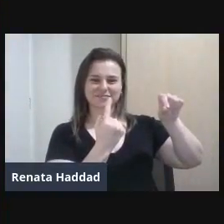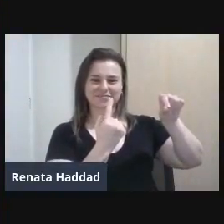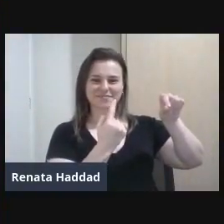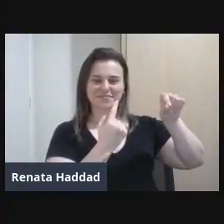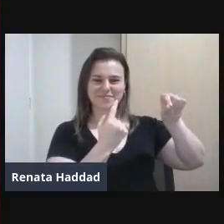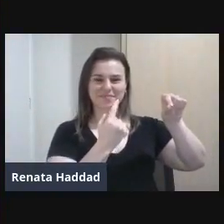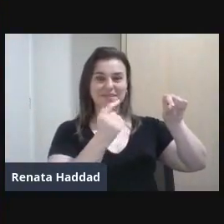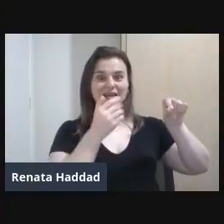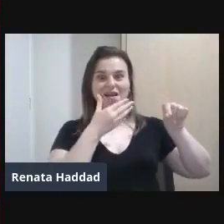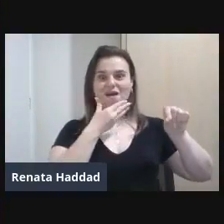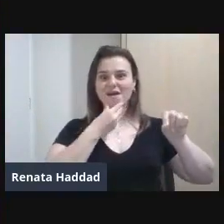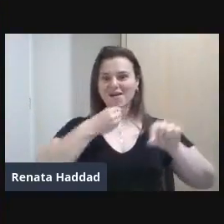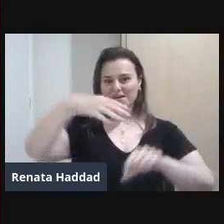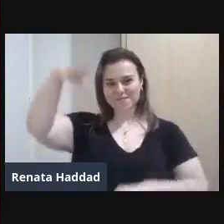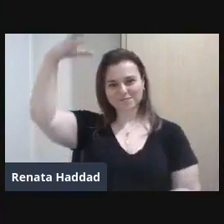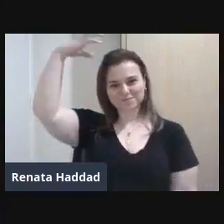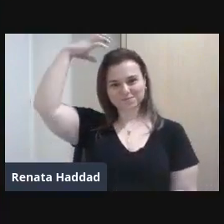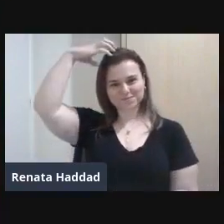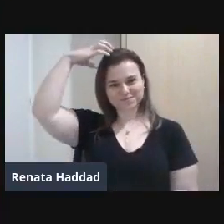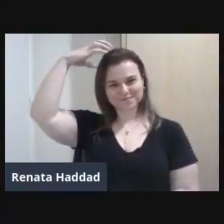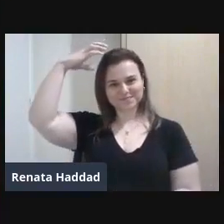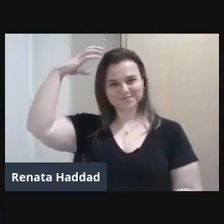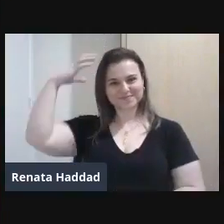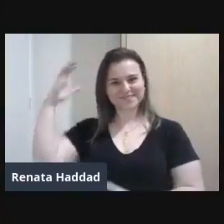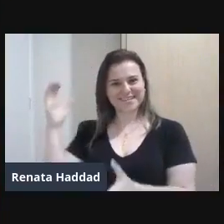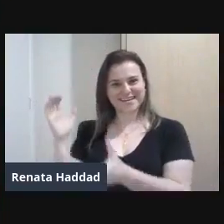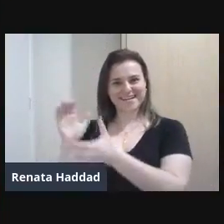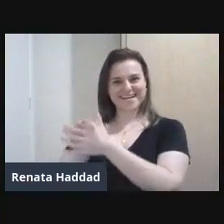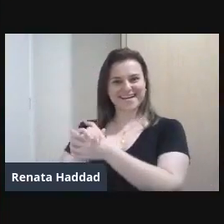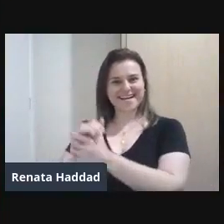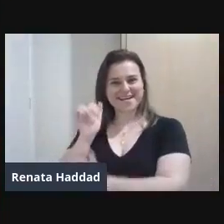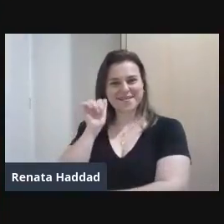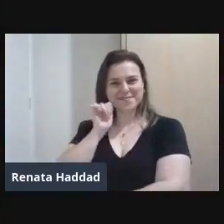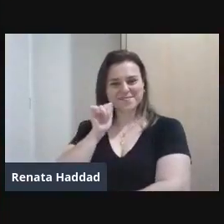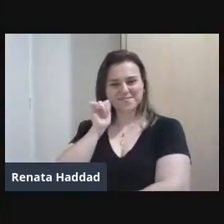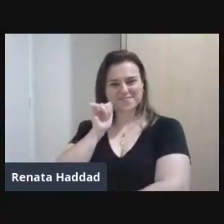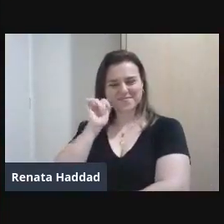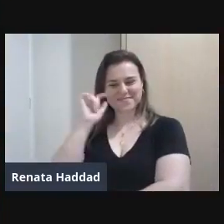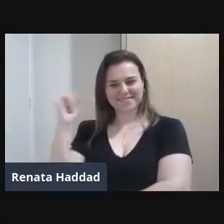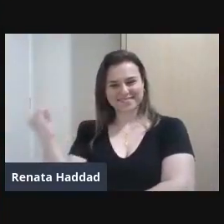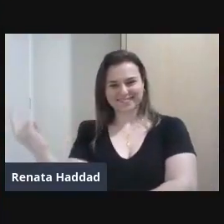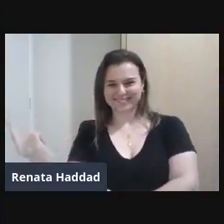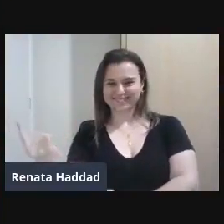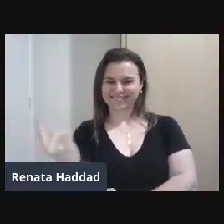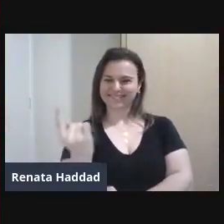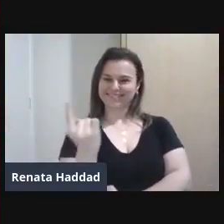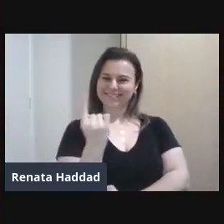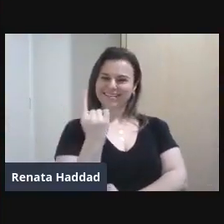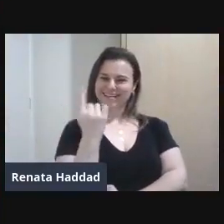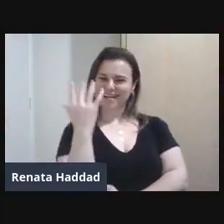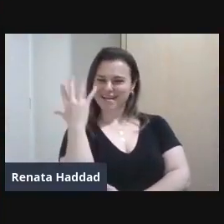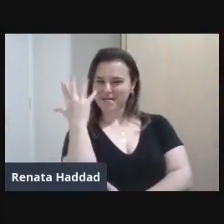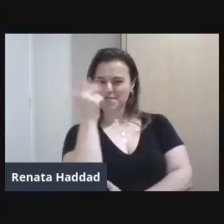para casa Flor de laranjeira